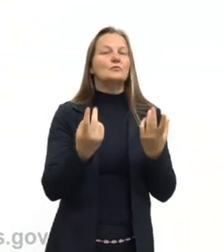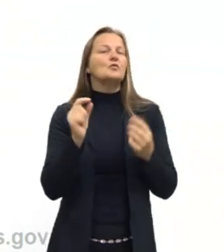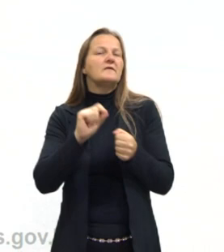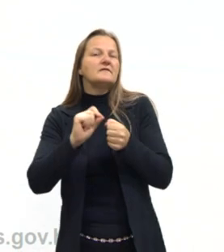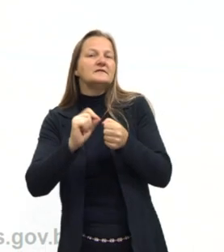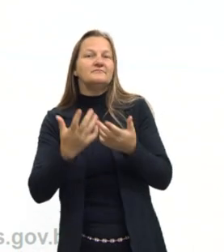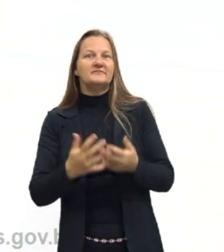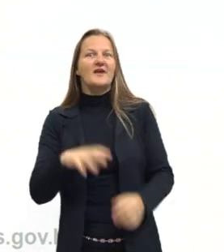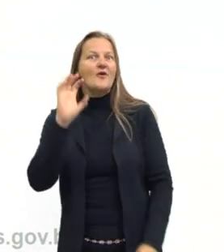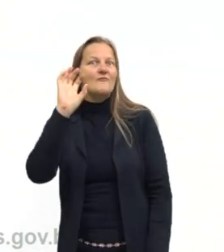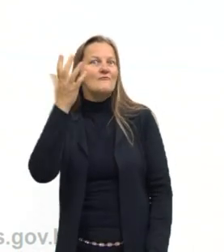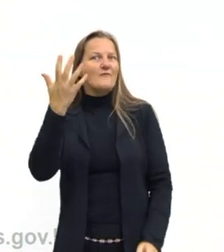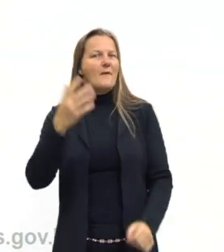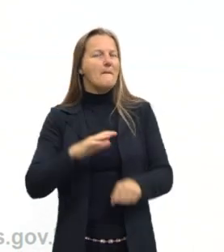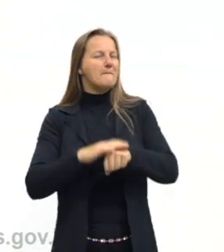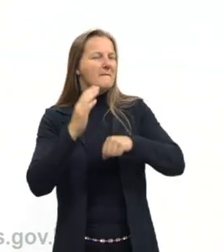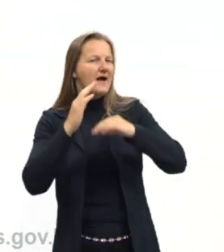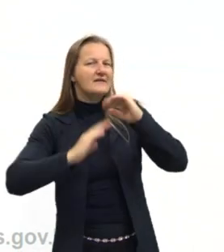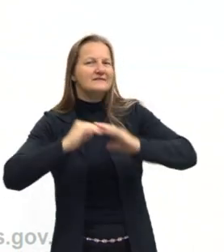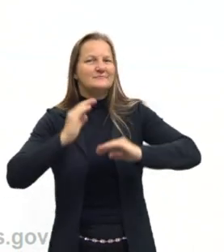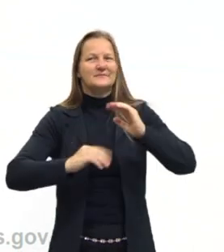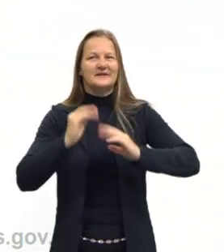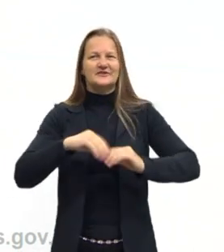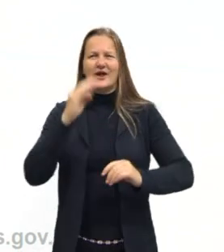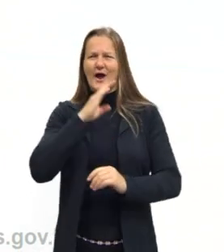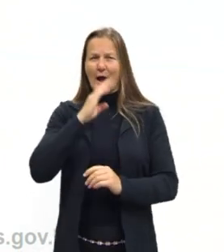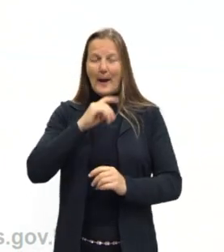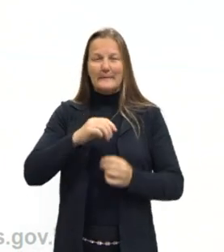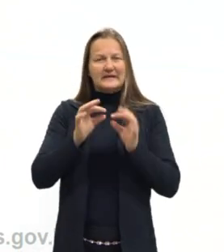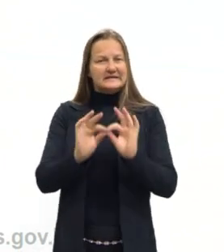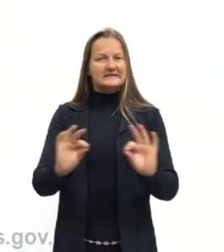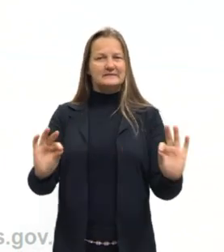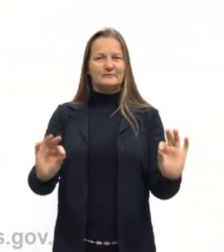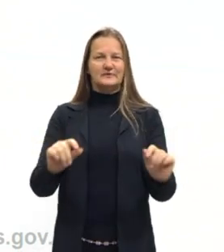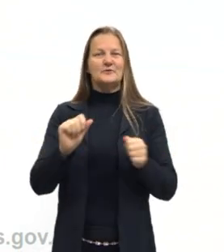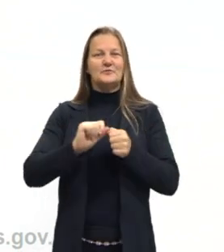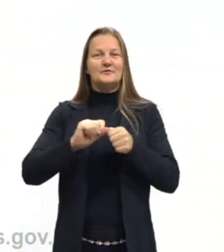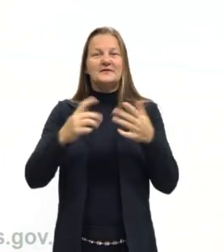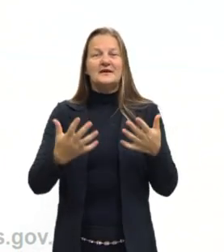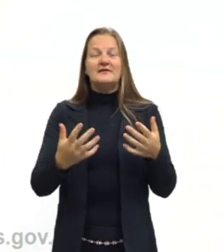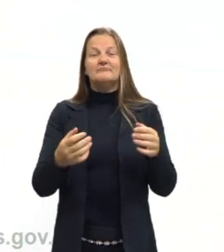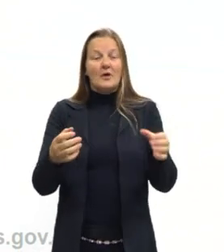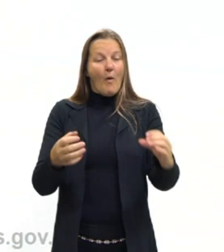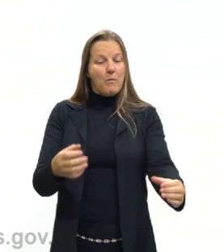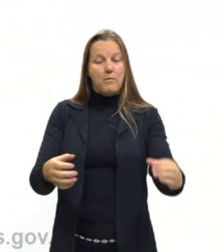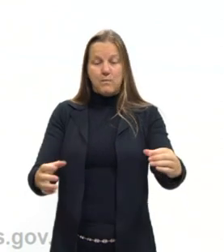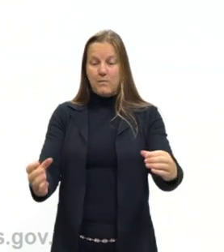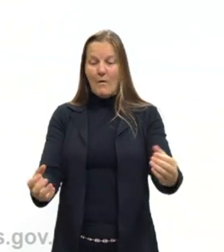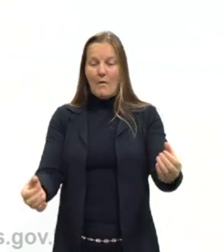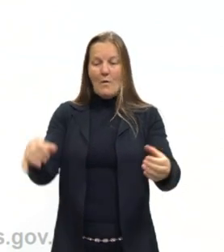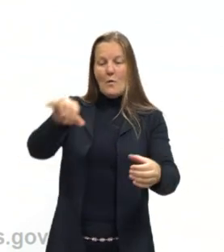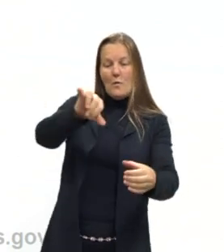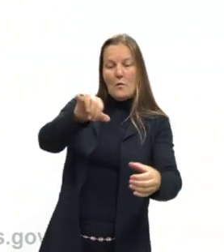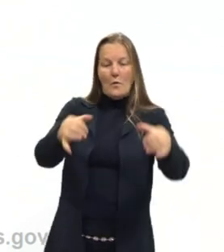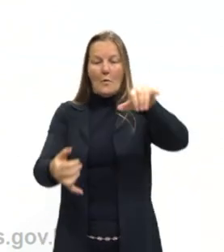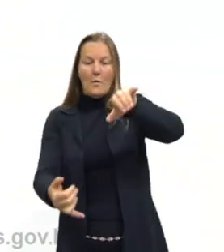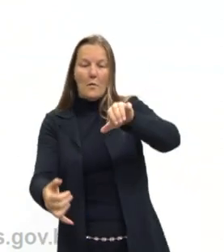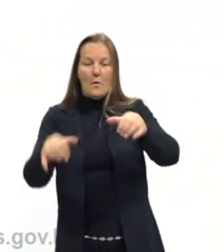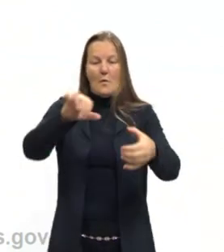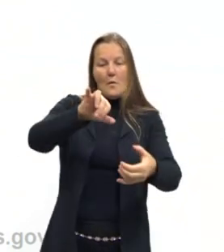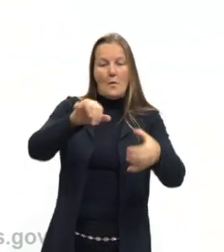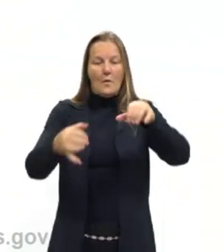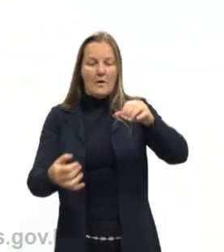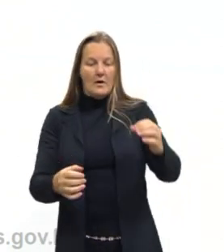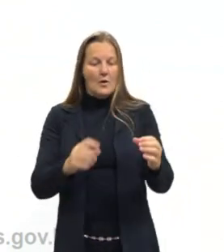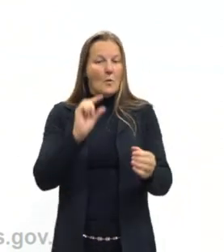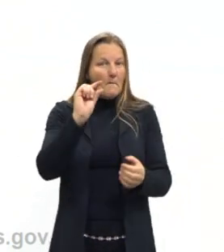A solução mais prática, rápida e simples, né gente, é misturar esses dois cafés. Pegar no mesmo copo, eu